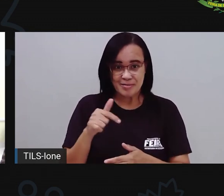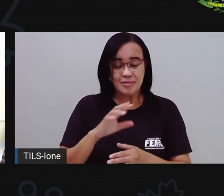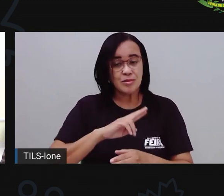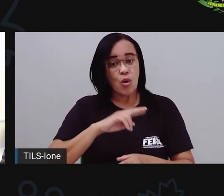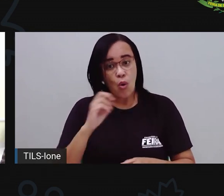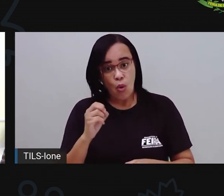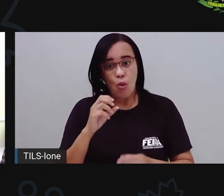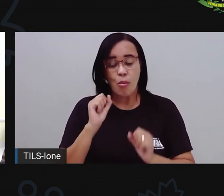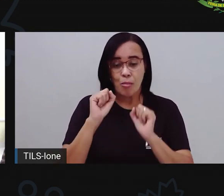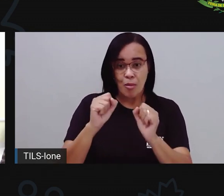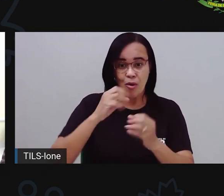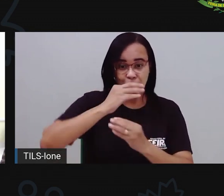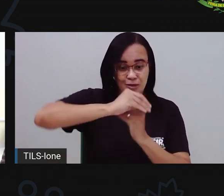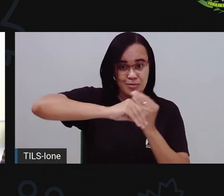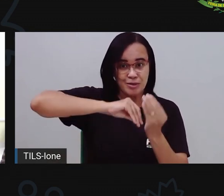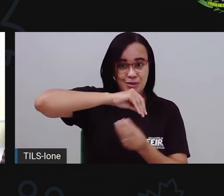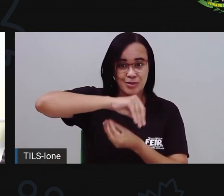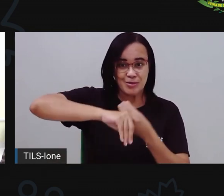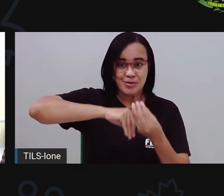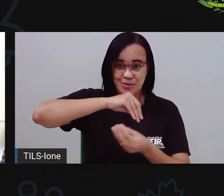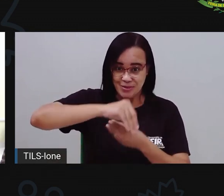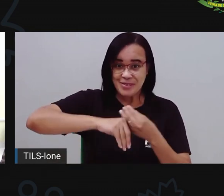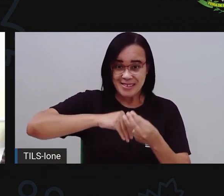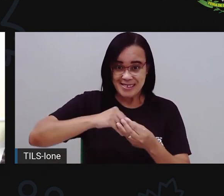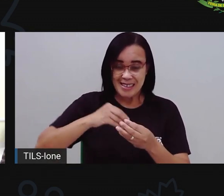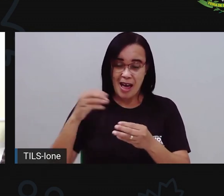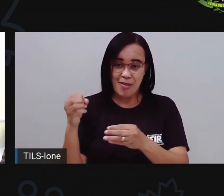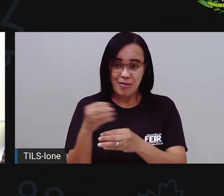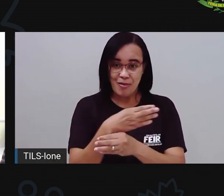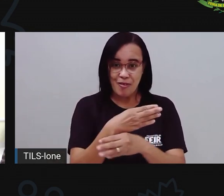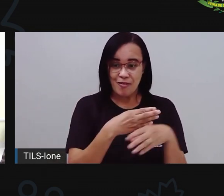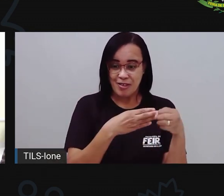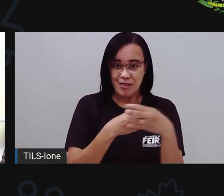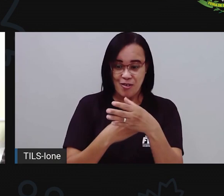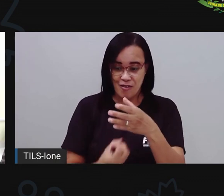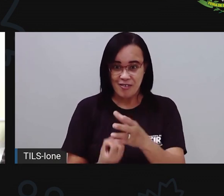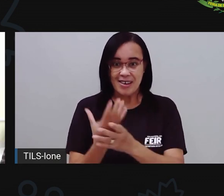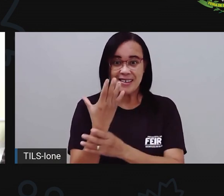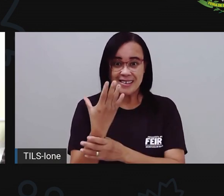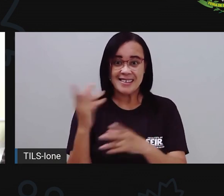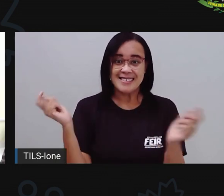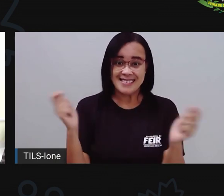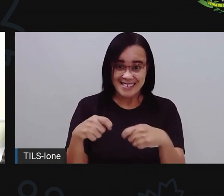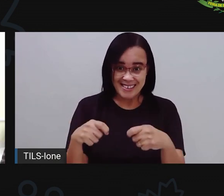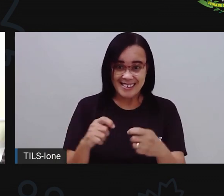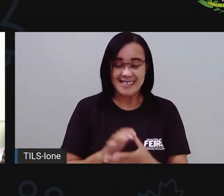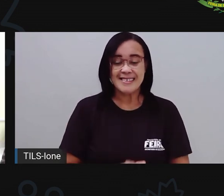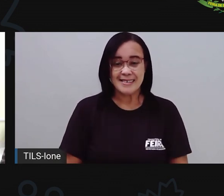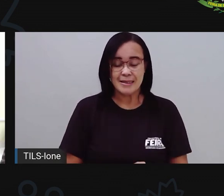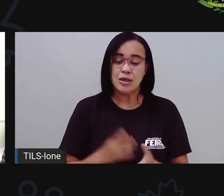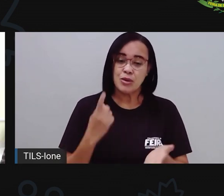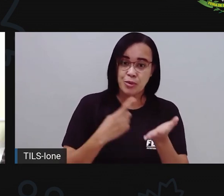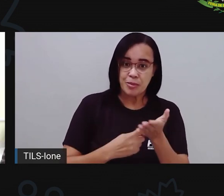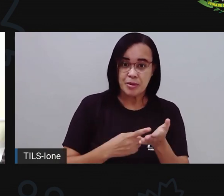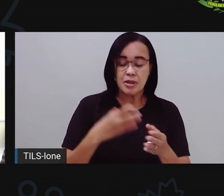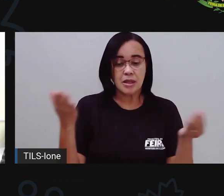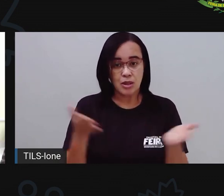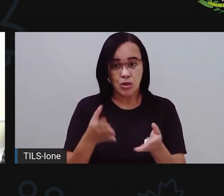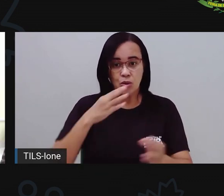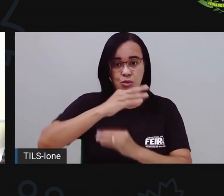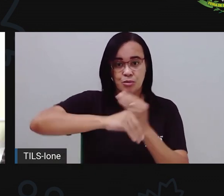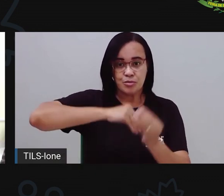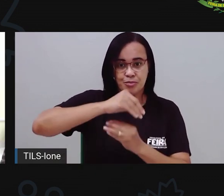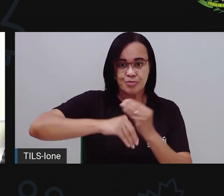misturar as suas tintas para obter novas cores, tá bom? Então, como a Pró tinha combinado com vocês, a gente vai fazer a misturinha das cores